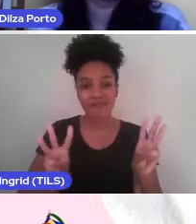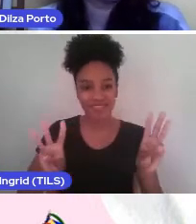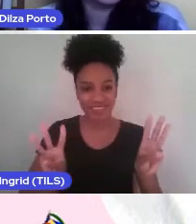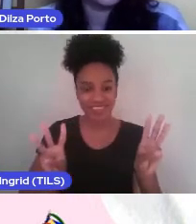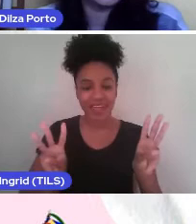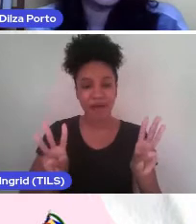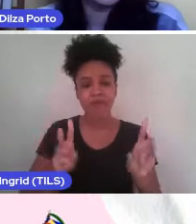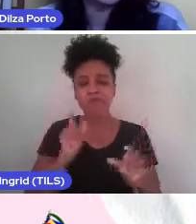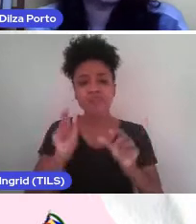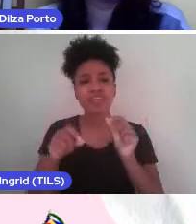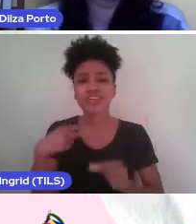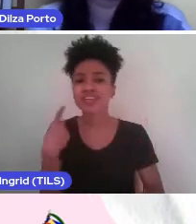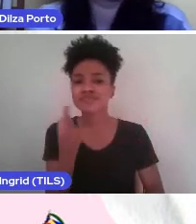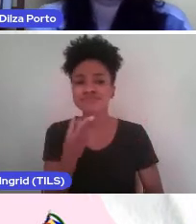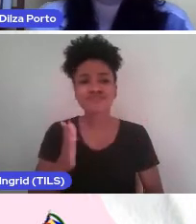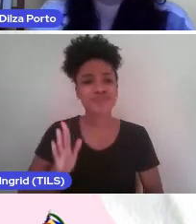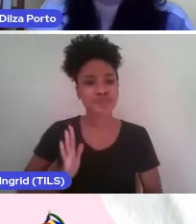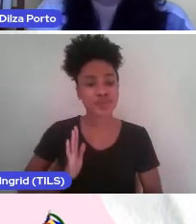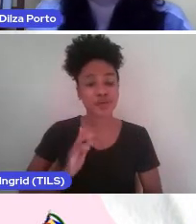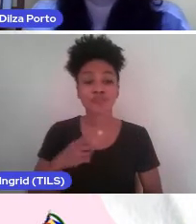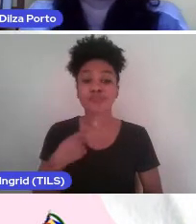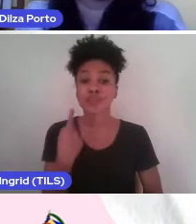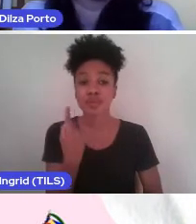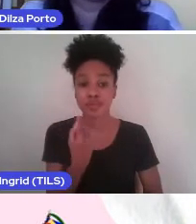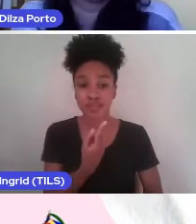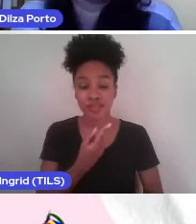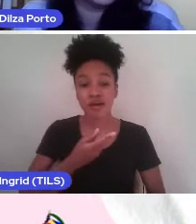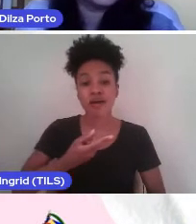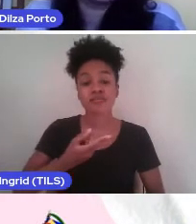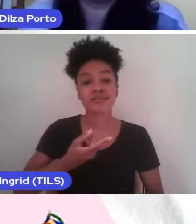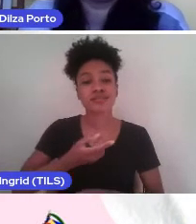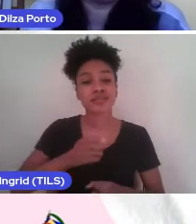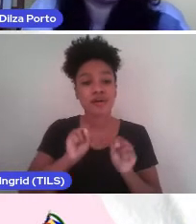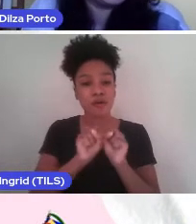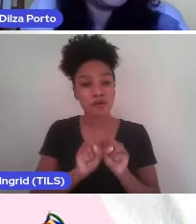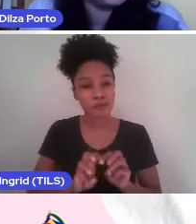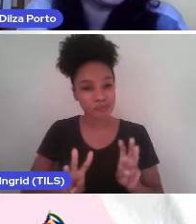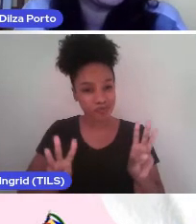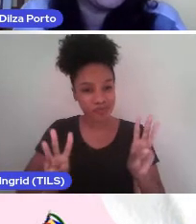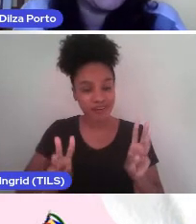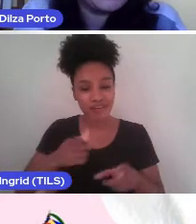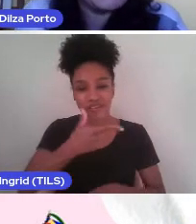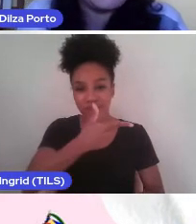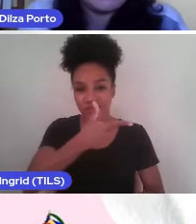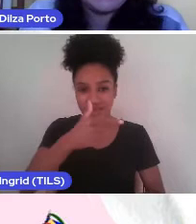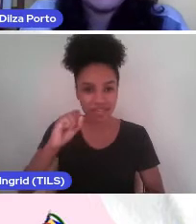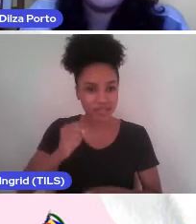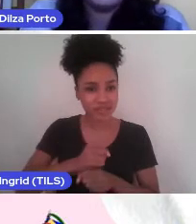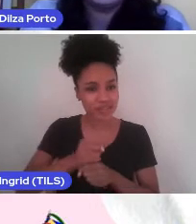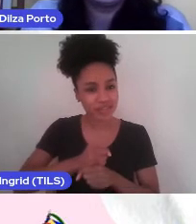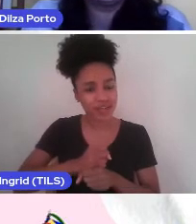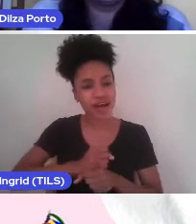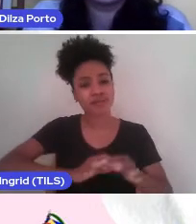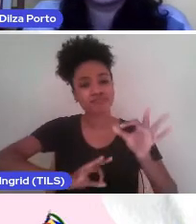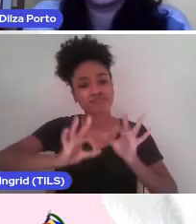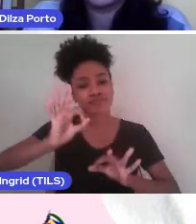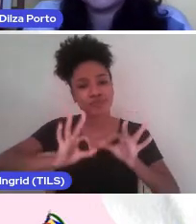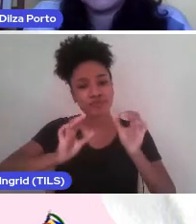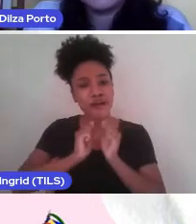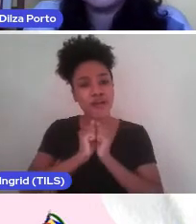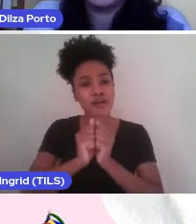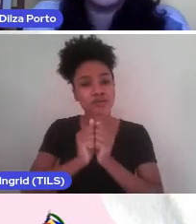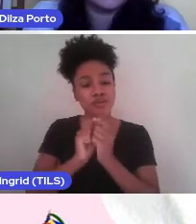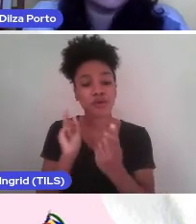Quem somos? Somos uma iniciativa construída em rede que visa